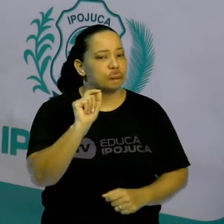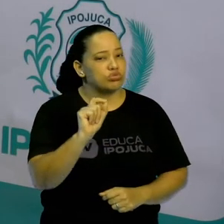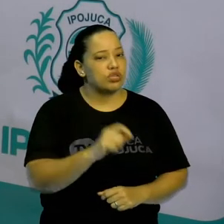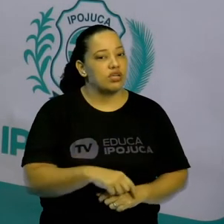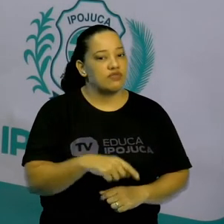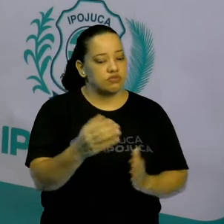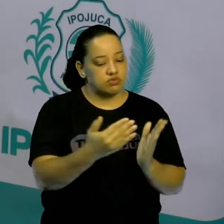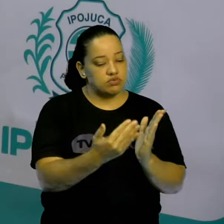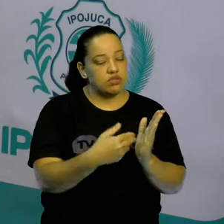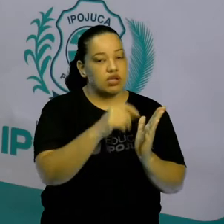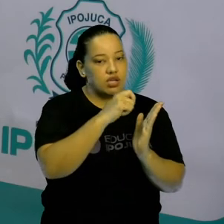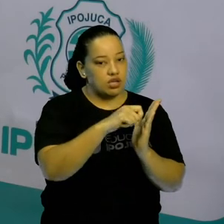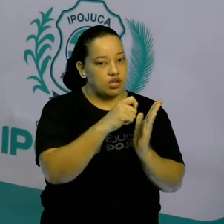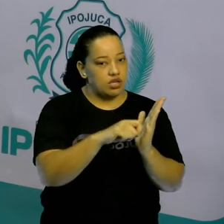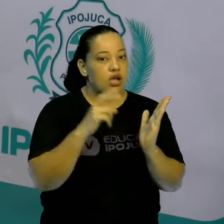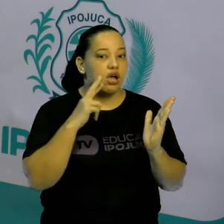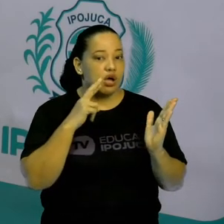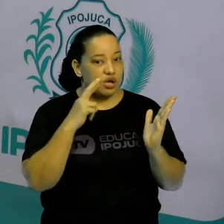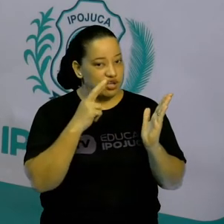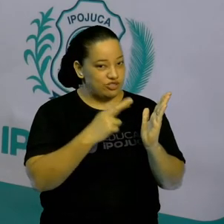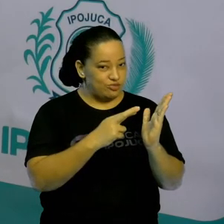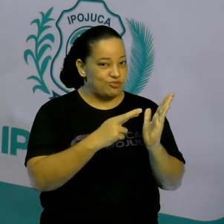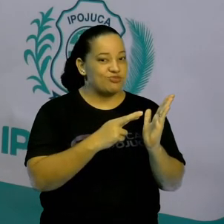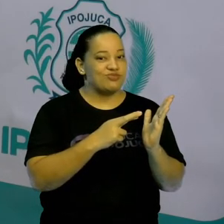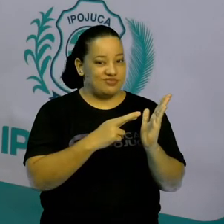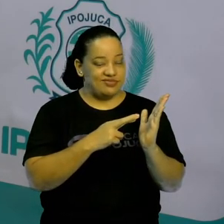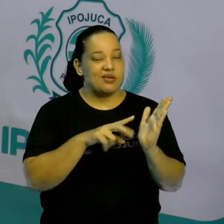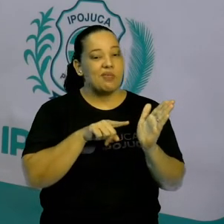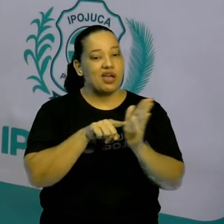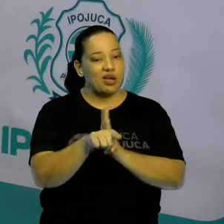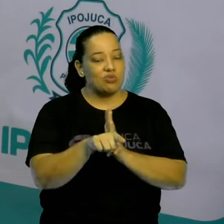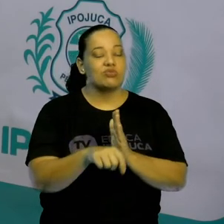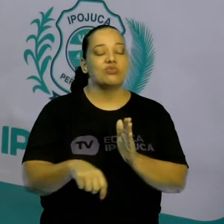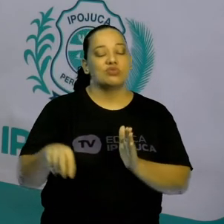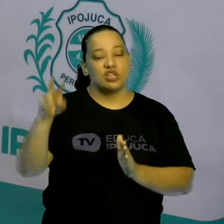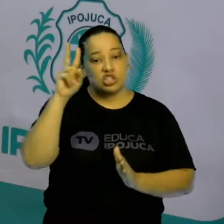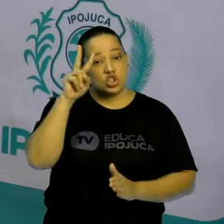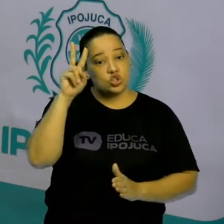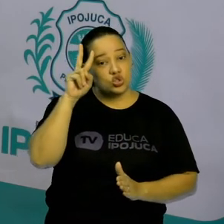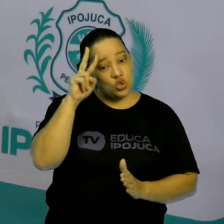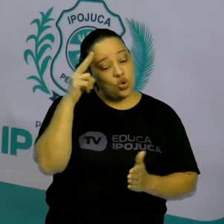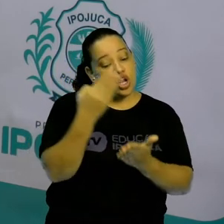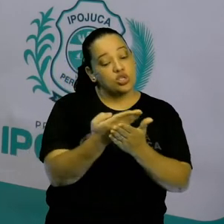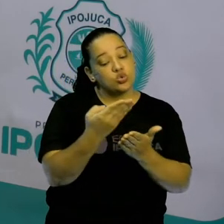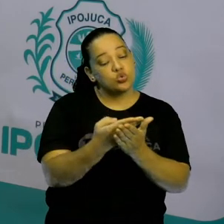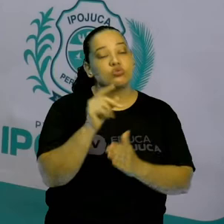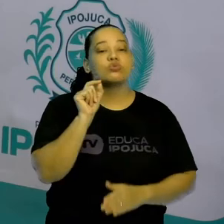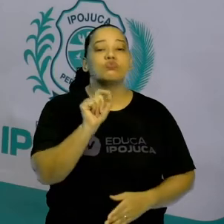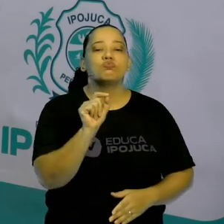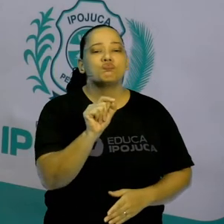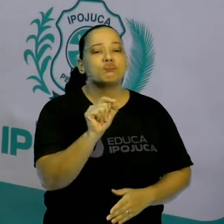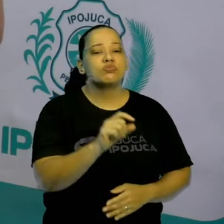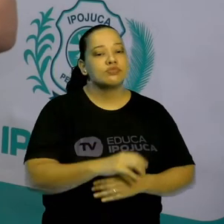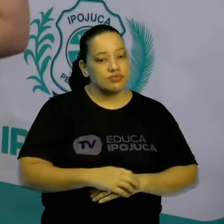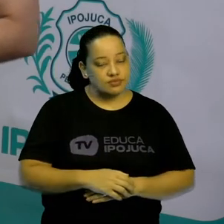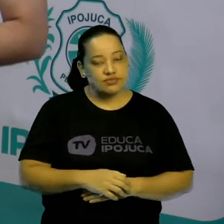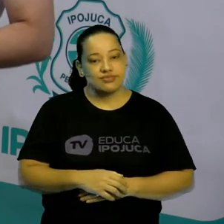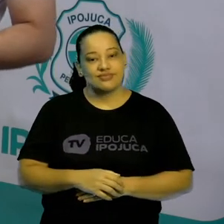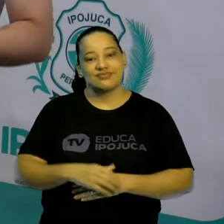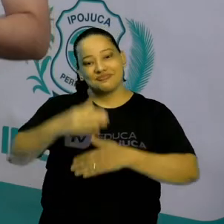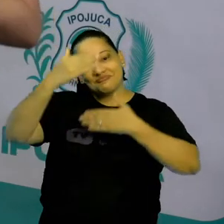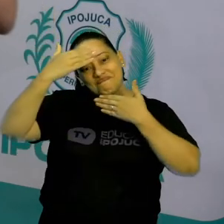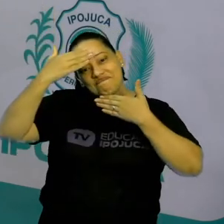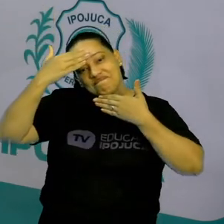de vocês, peguem no caderno e respondam essa pergunta. O que a história estuda? Certo? Muito